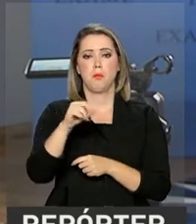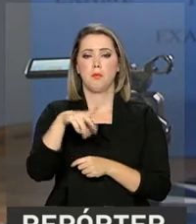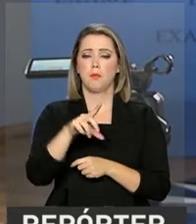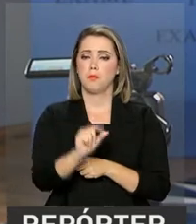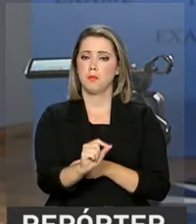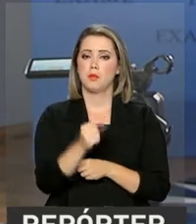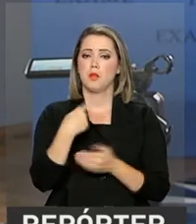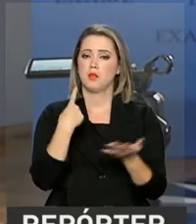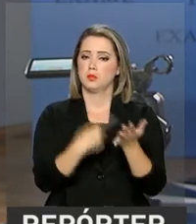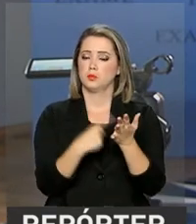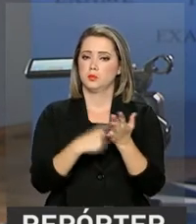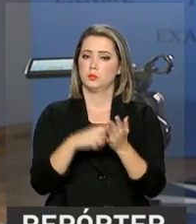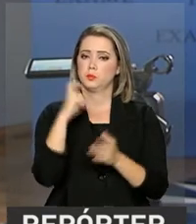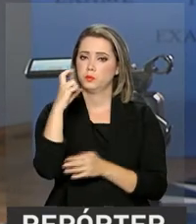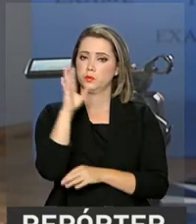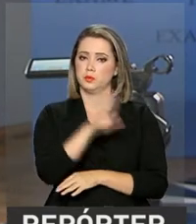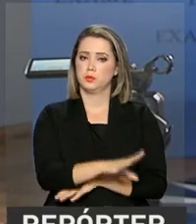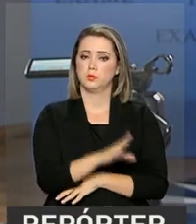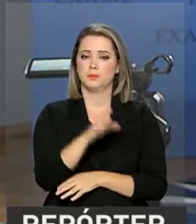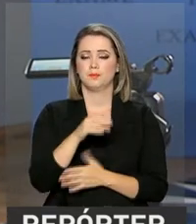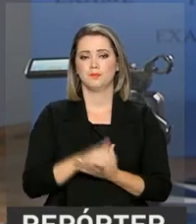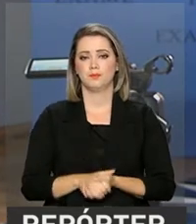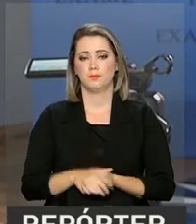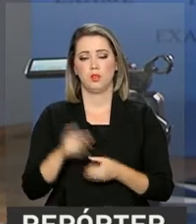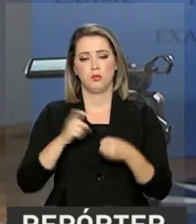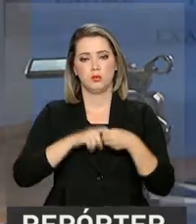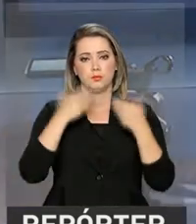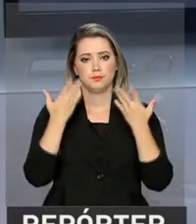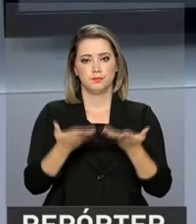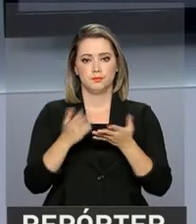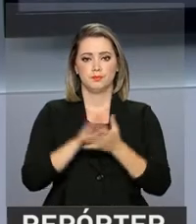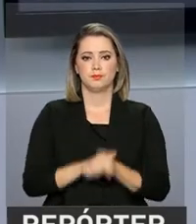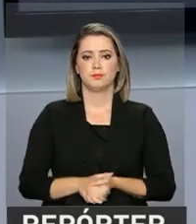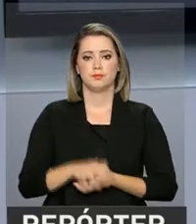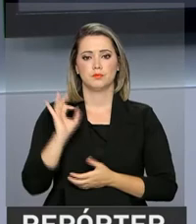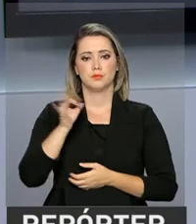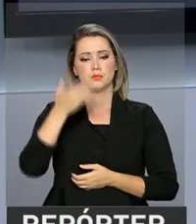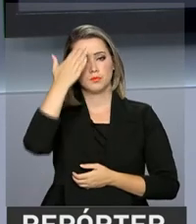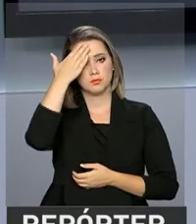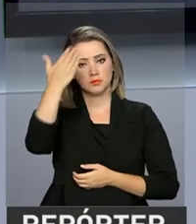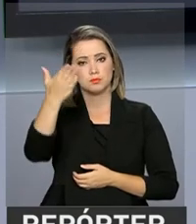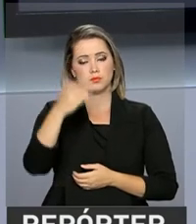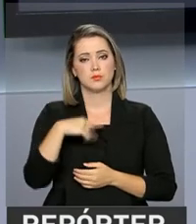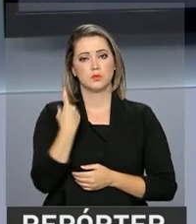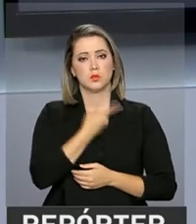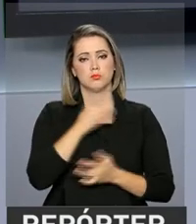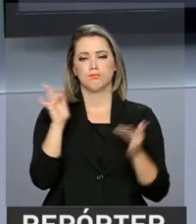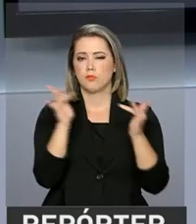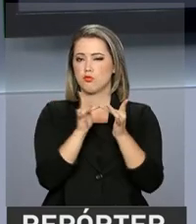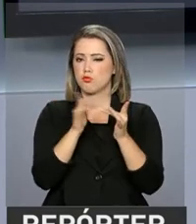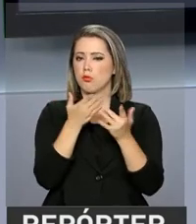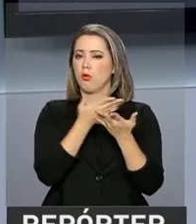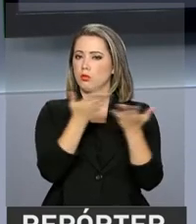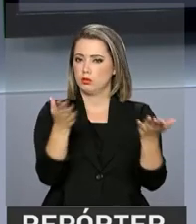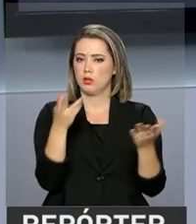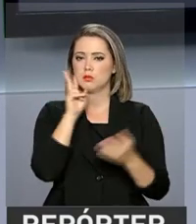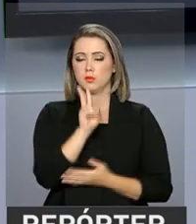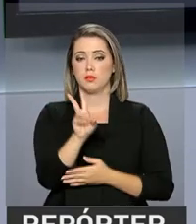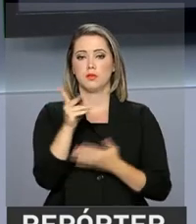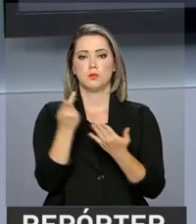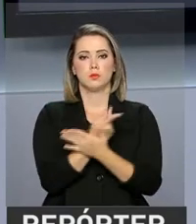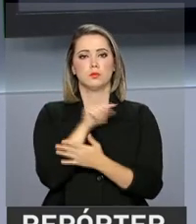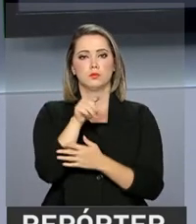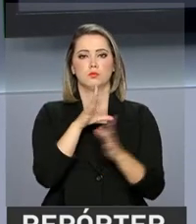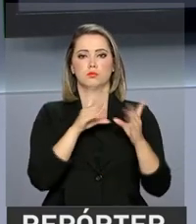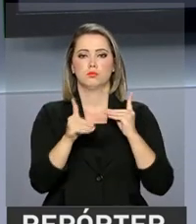está previsto, está marcado para 5 horas da tarde. Volto com você no estúdio. Está certo, João Pedro. A gente fica em contato com você, então, para acompanharmos